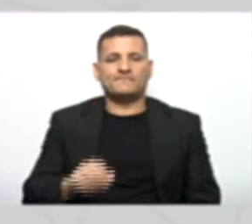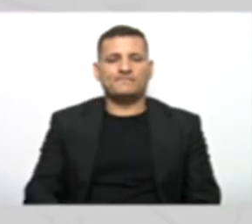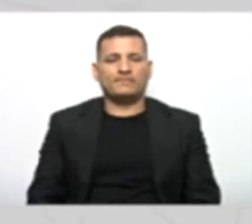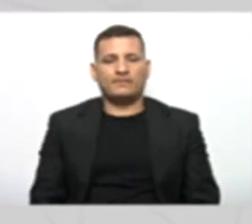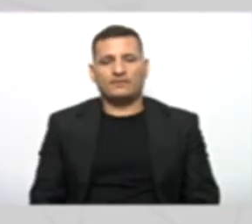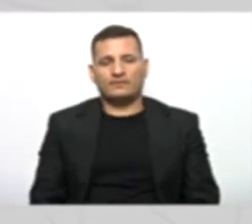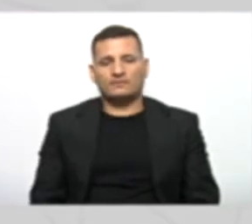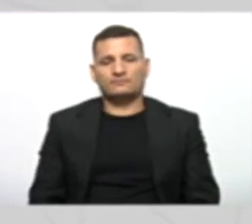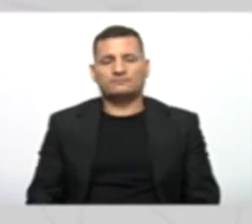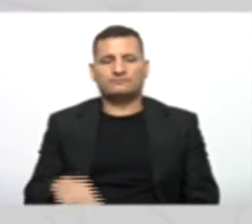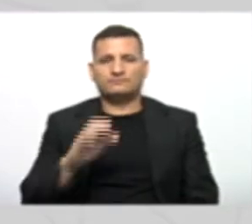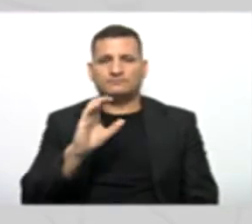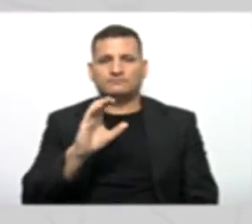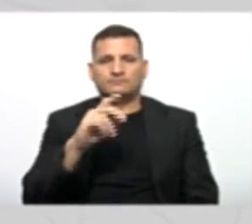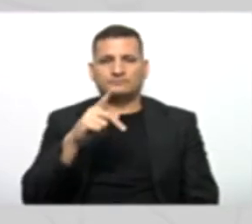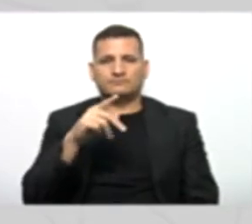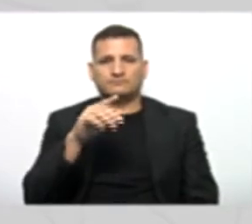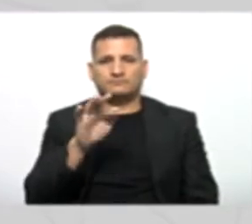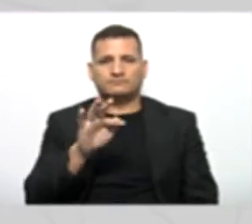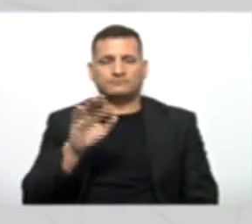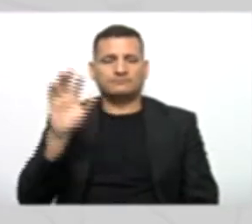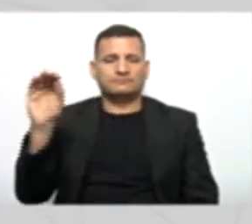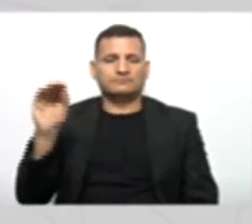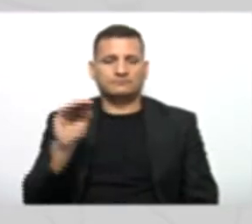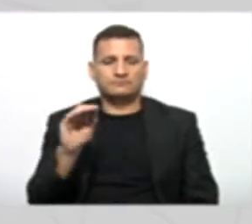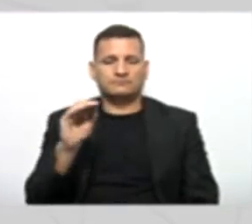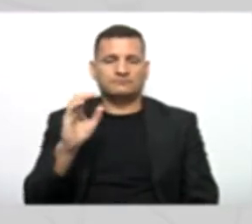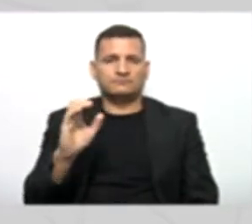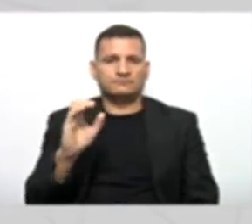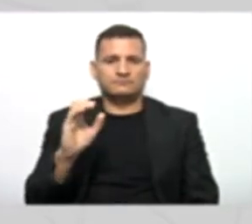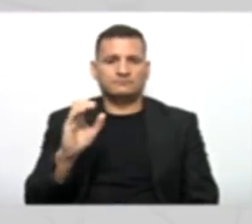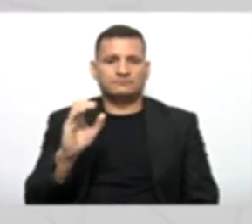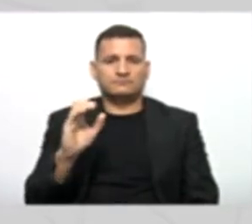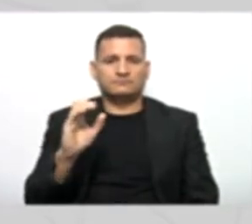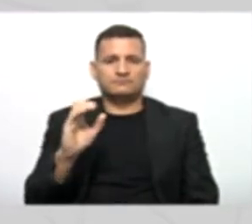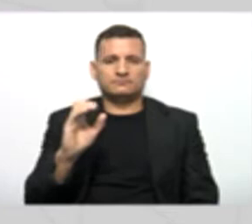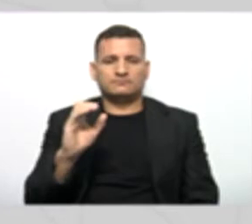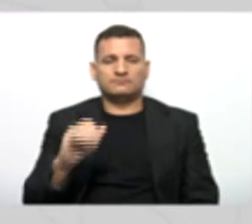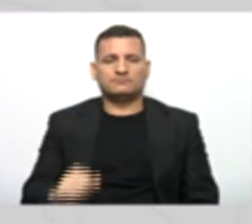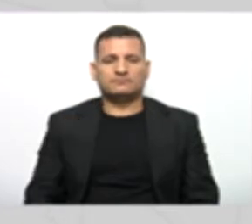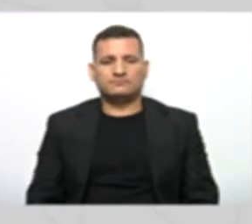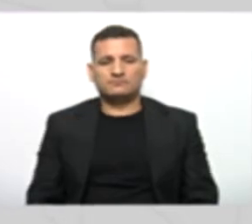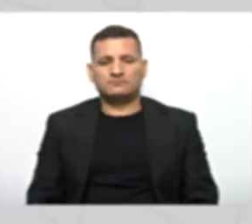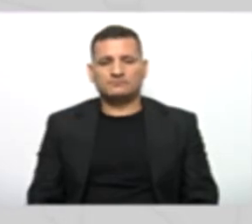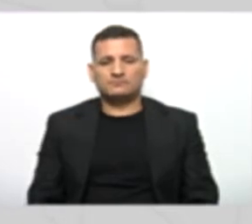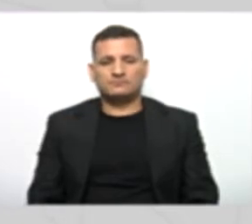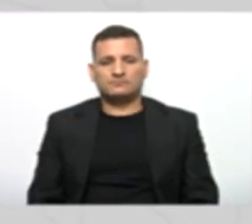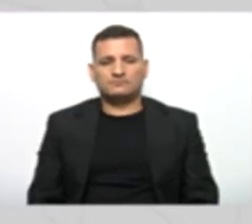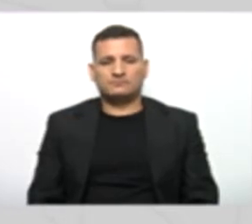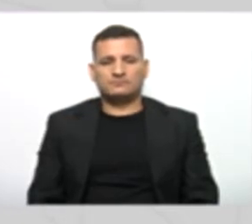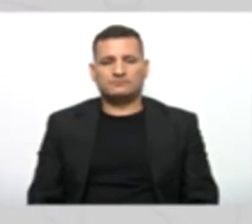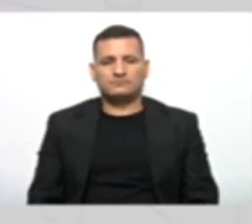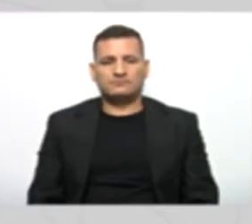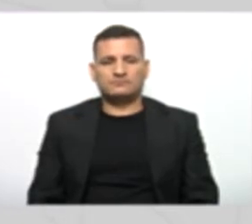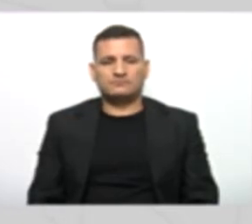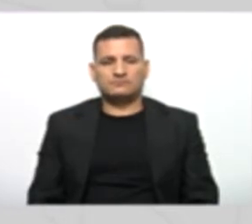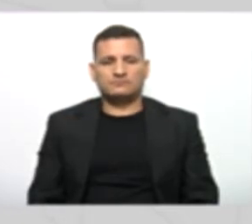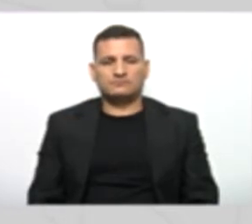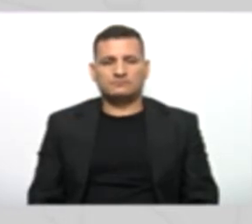Self.cpf Recebe o parâmetro c E self Opa!